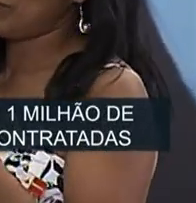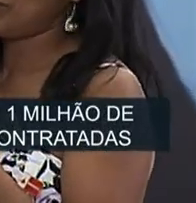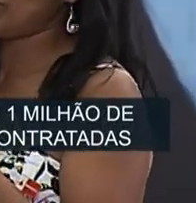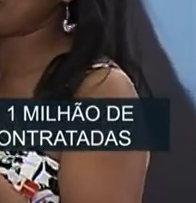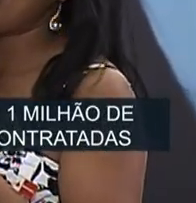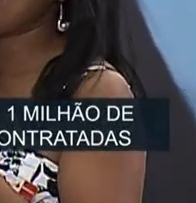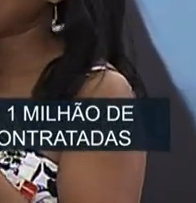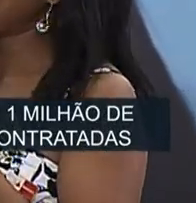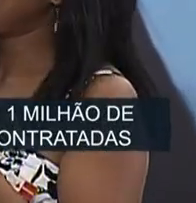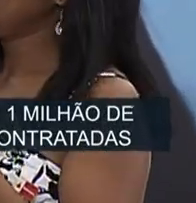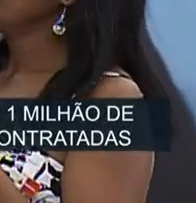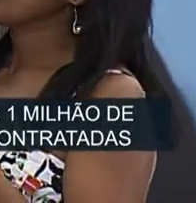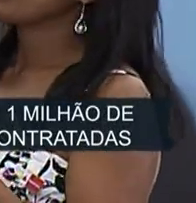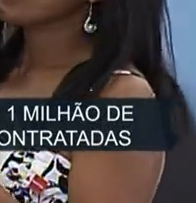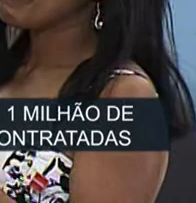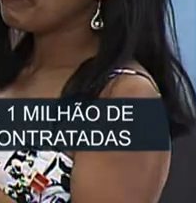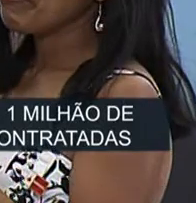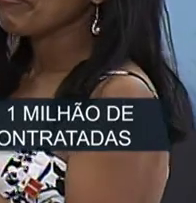Obrigada.